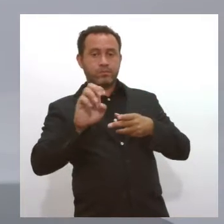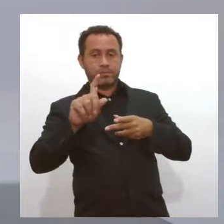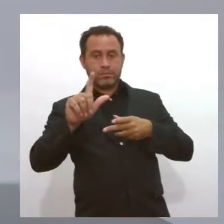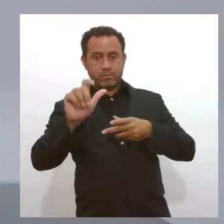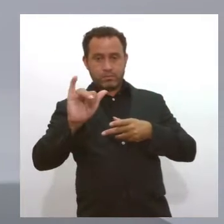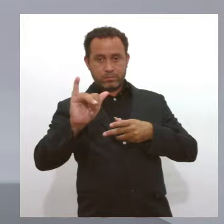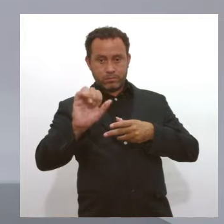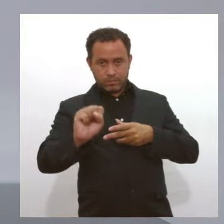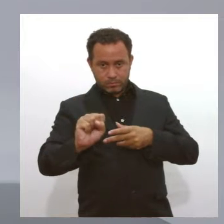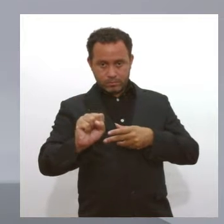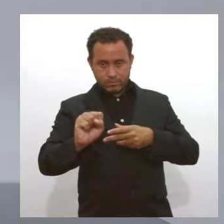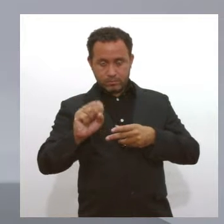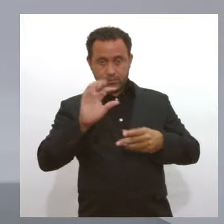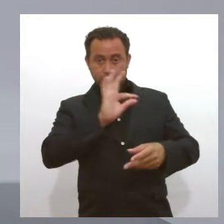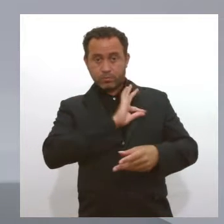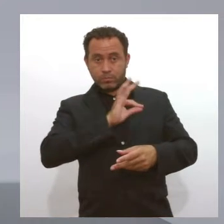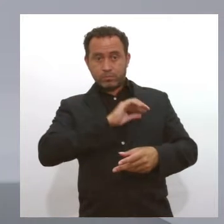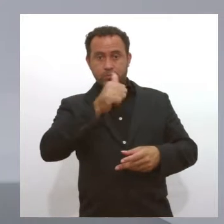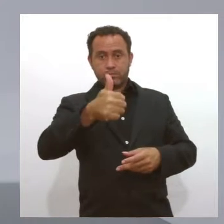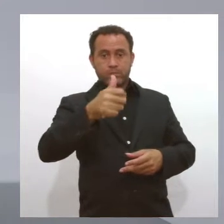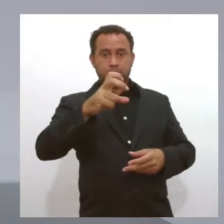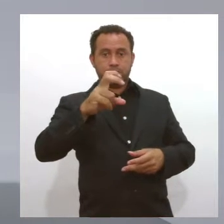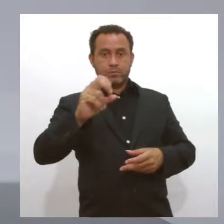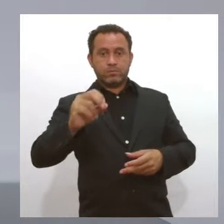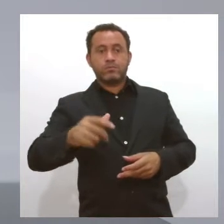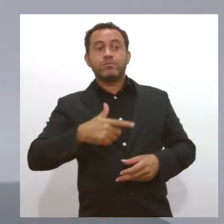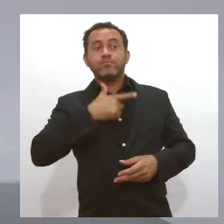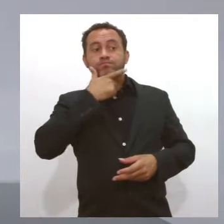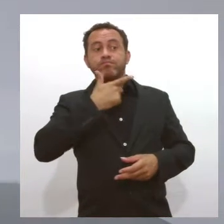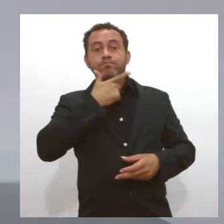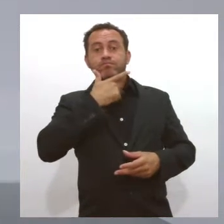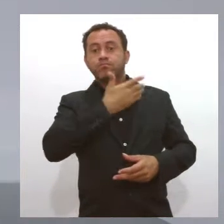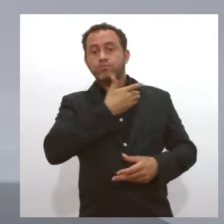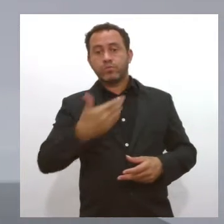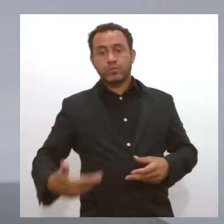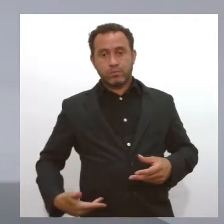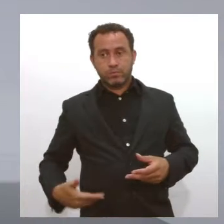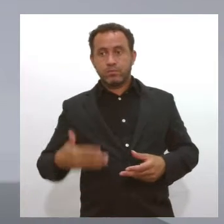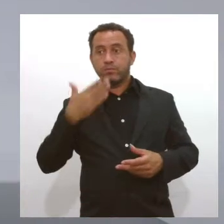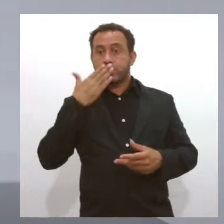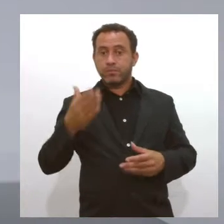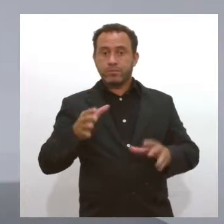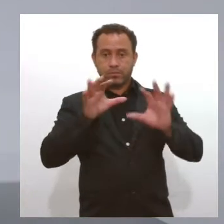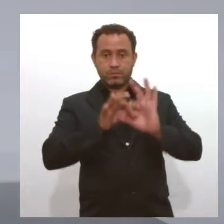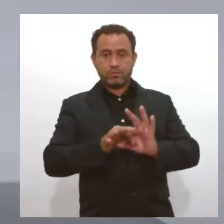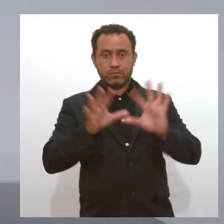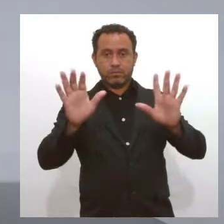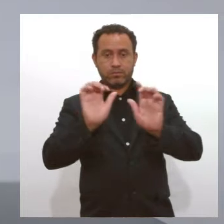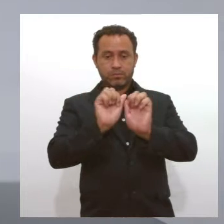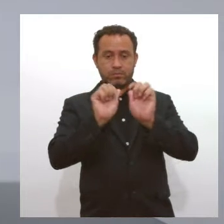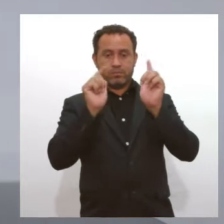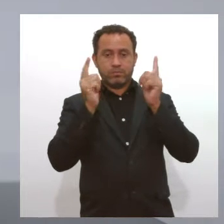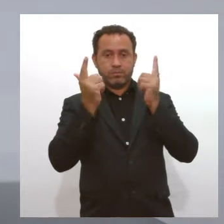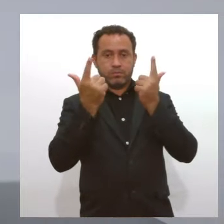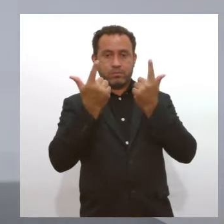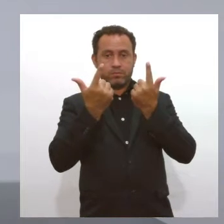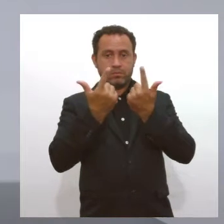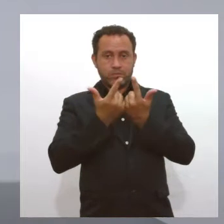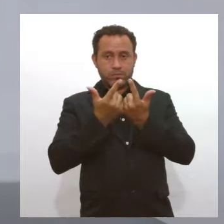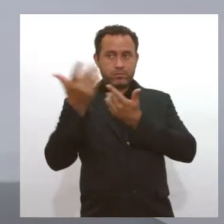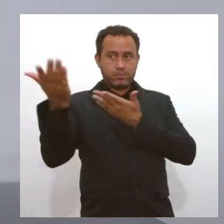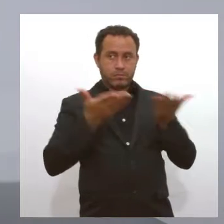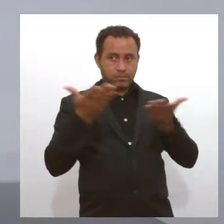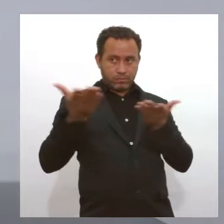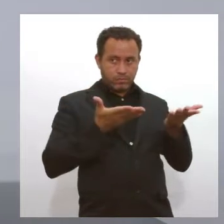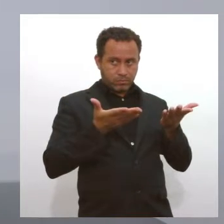policiais penais, são 150 vagas que o governo do estado está pedindo autorização à Assembleia Legislativa para convocar.